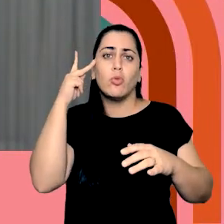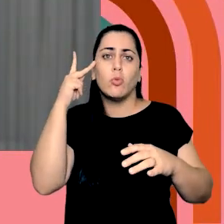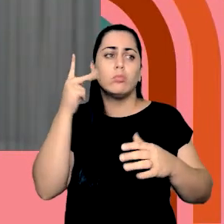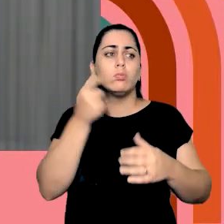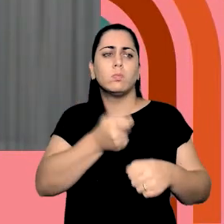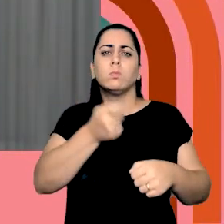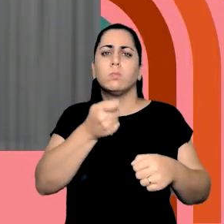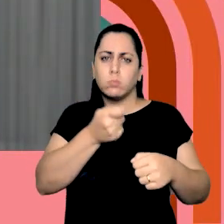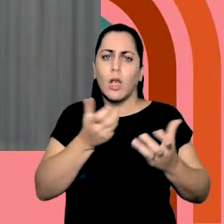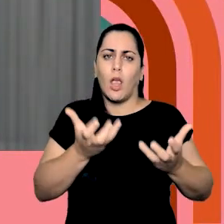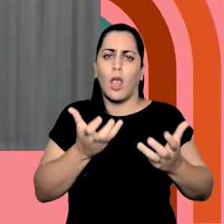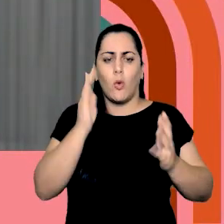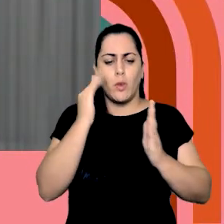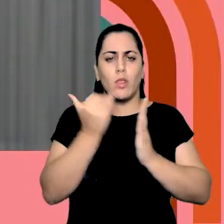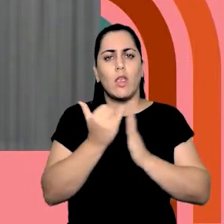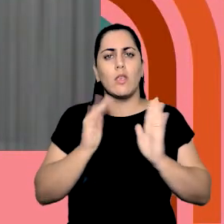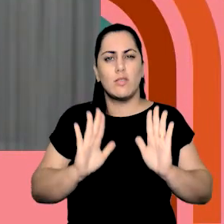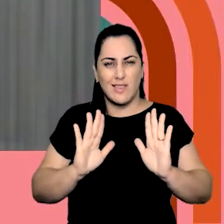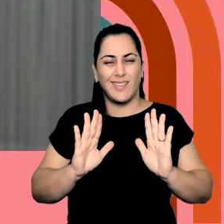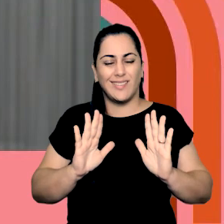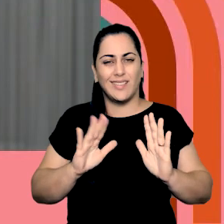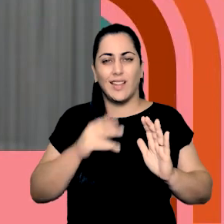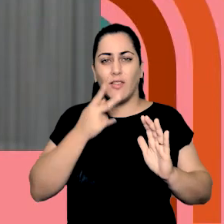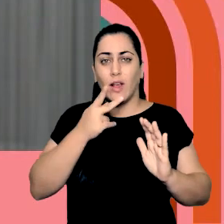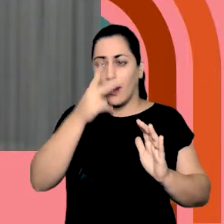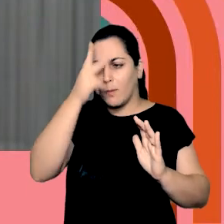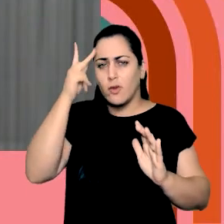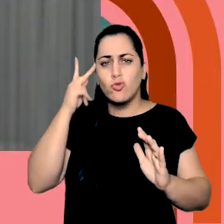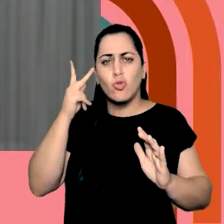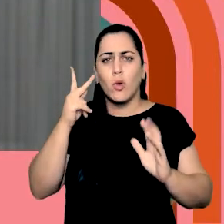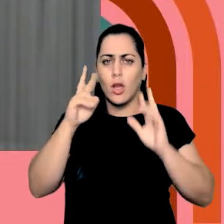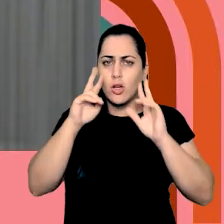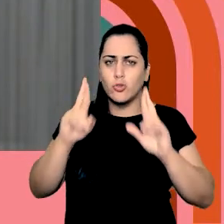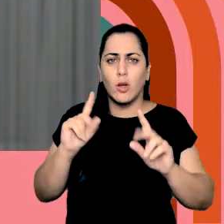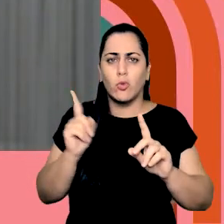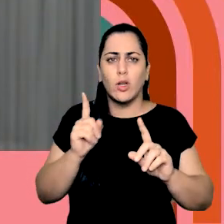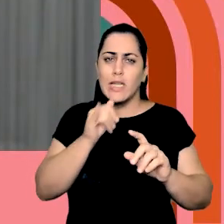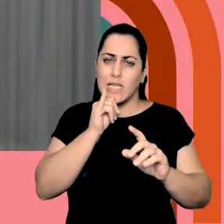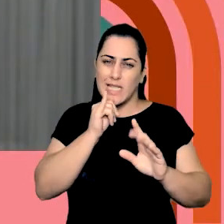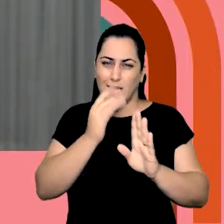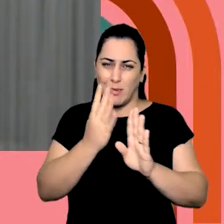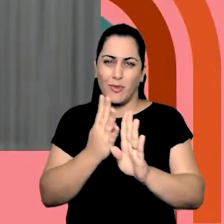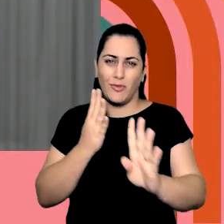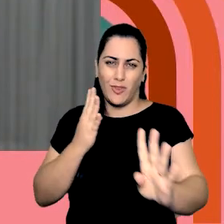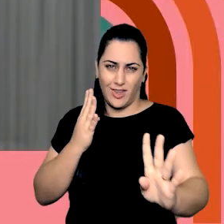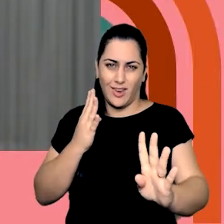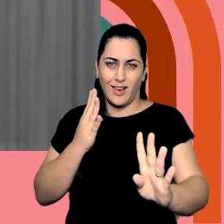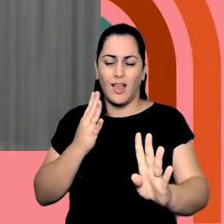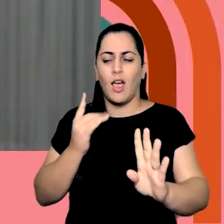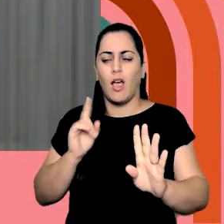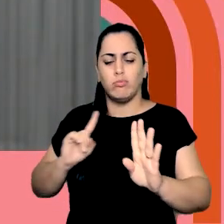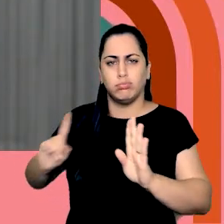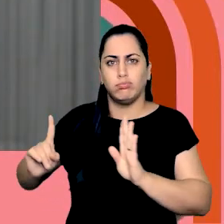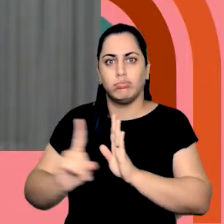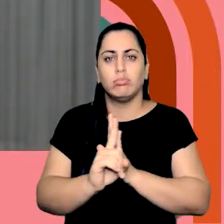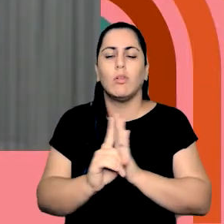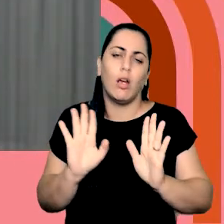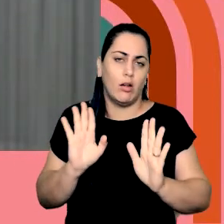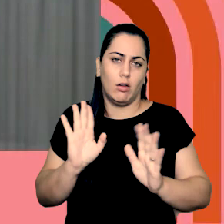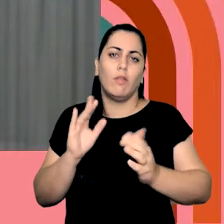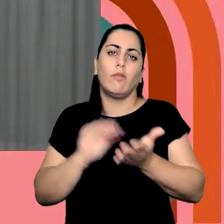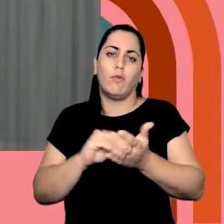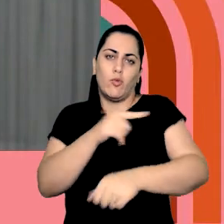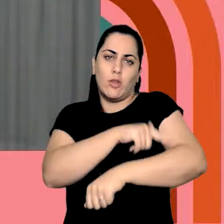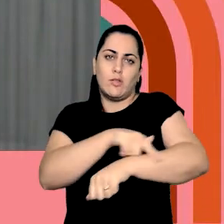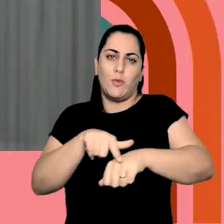da norma, e recrimina quem descumpre a norma. No caso do meu exemplo, passar na frente numa fila de elevador.